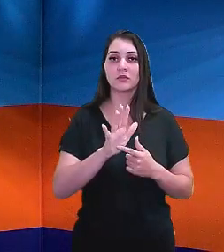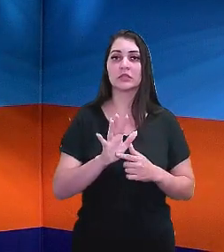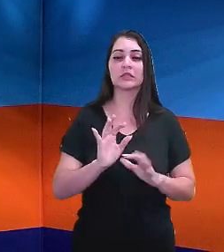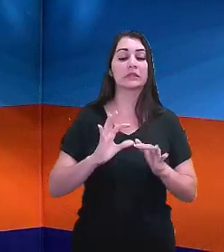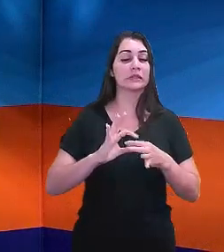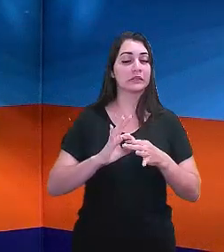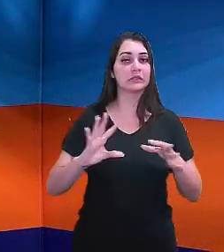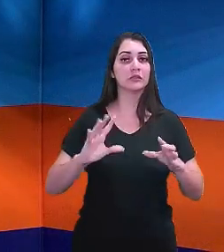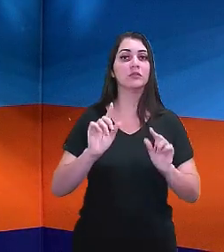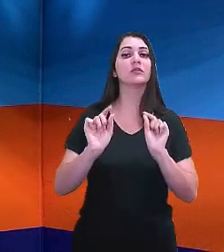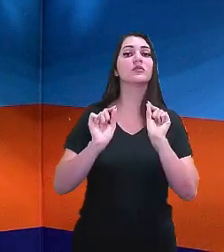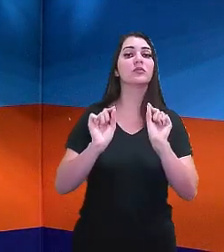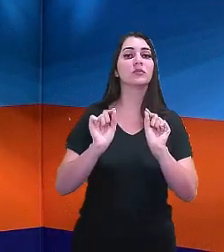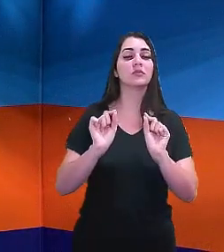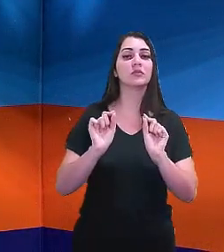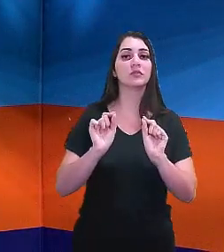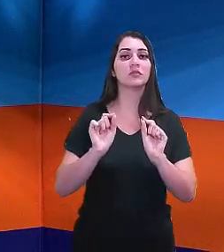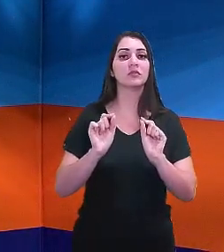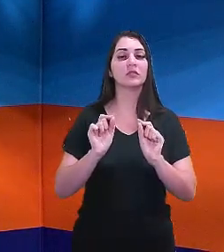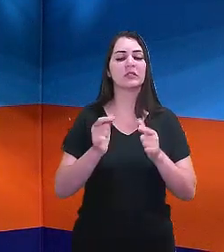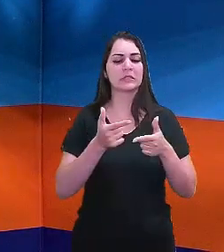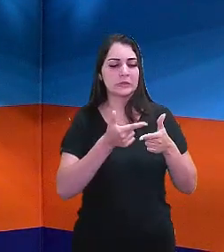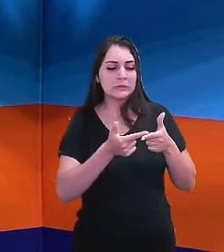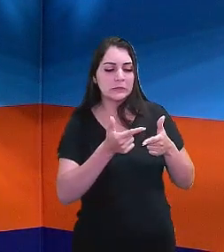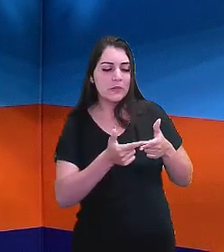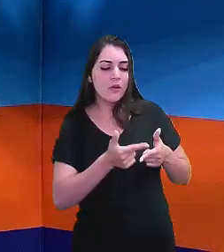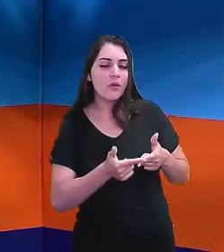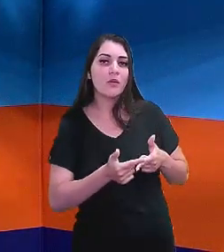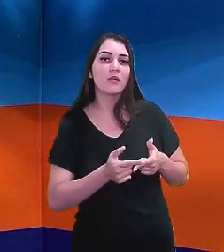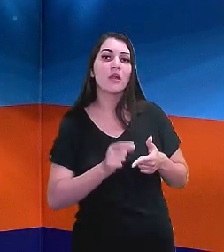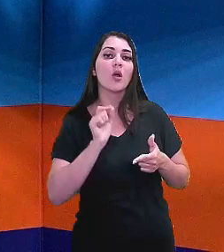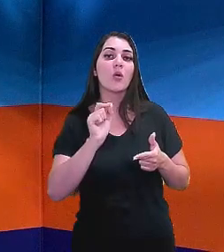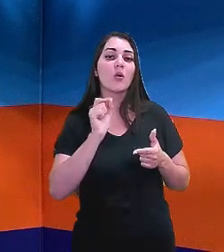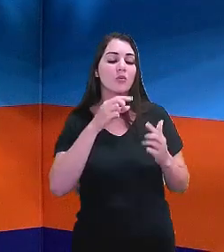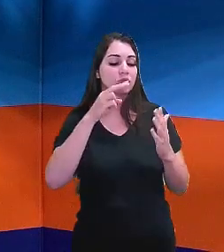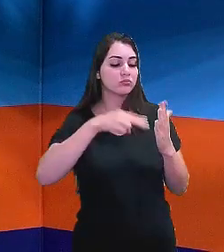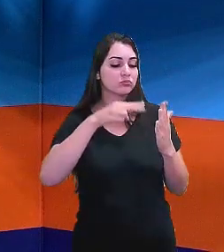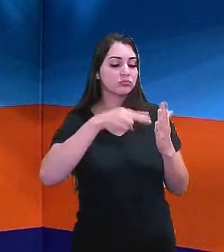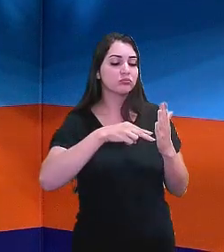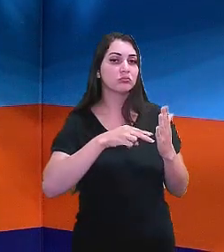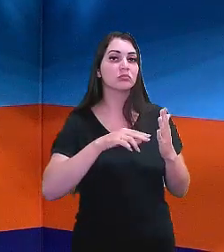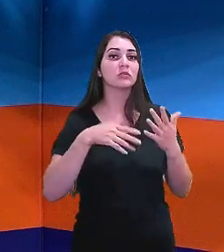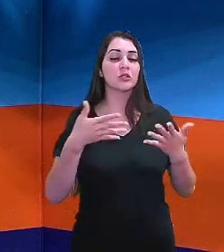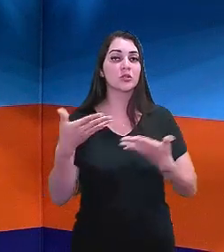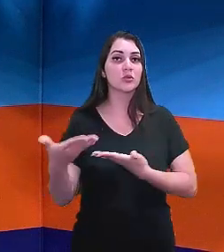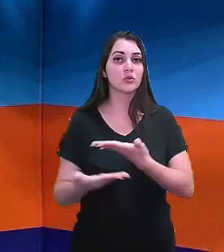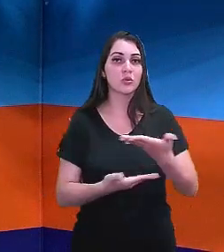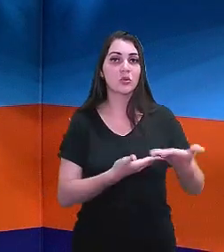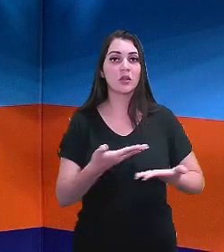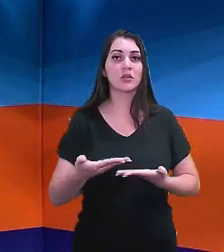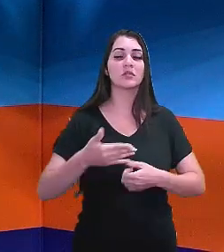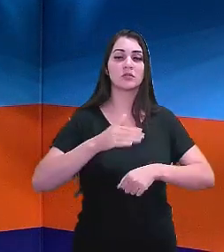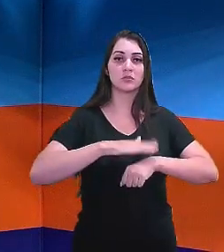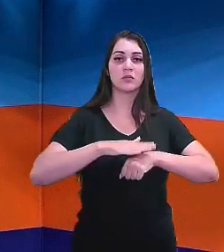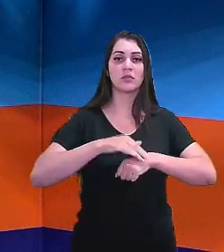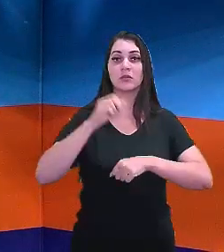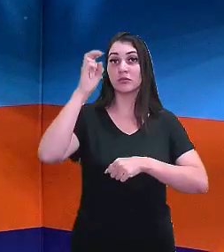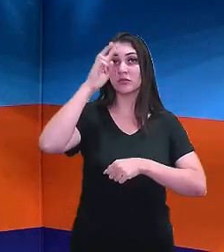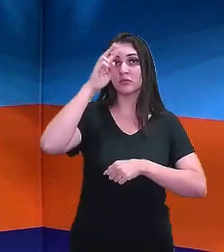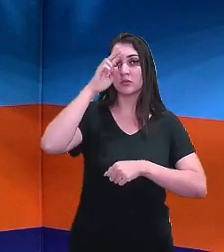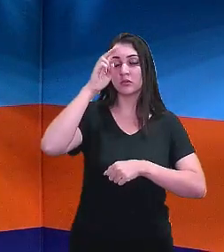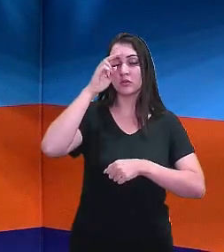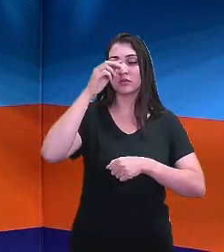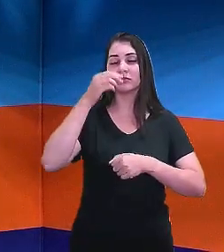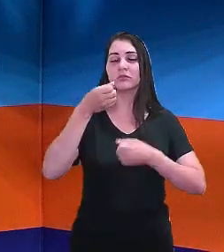não deixar de problematizar o que vocês lerem com relação a esses períodos históricos que nós